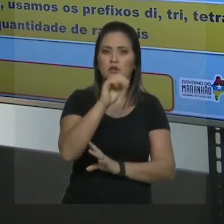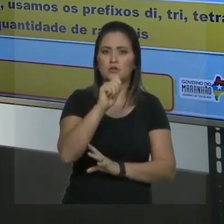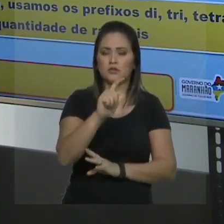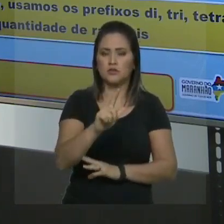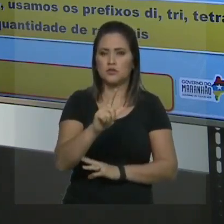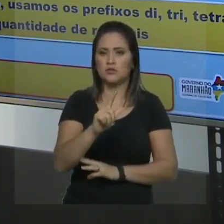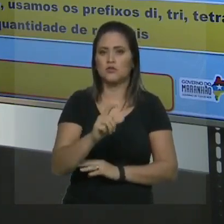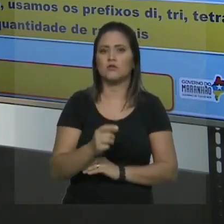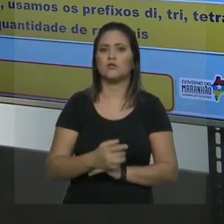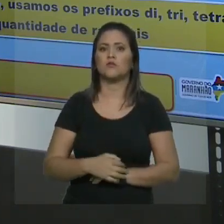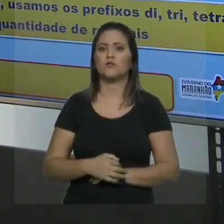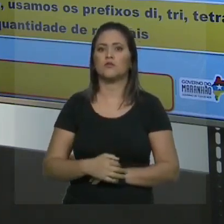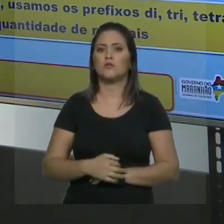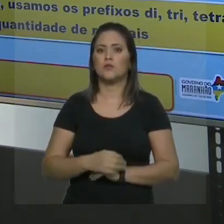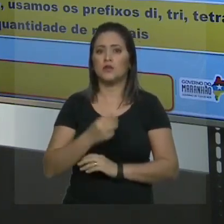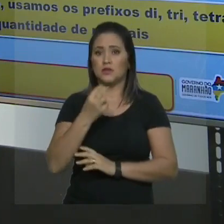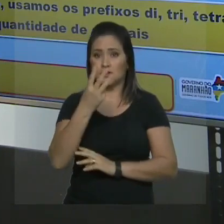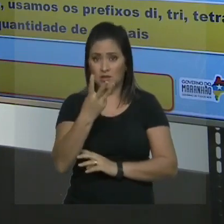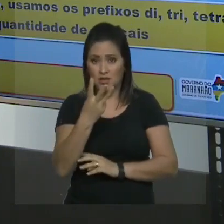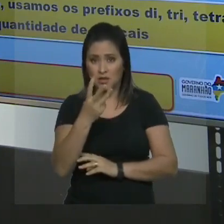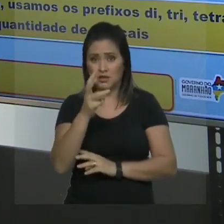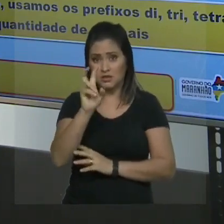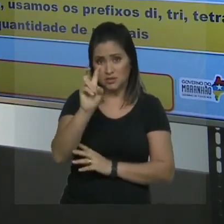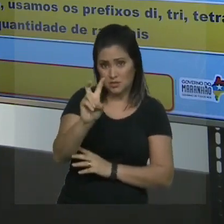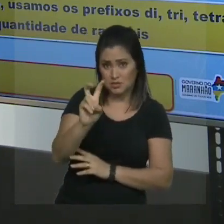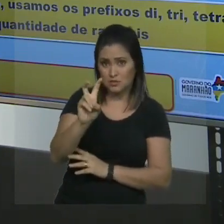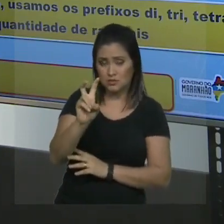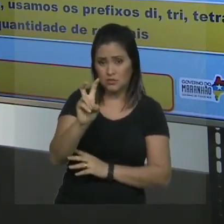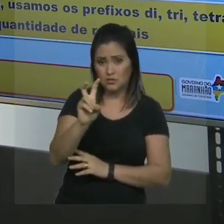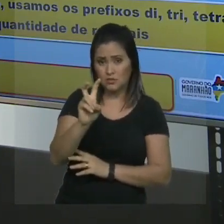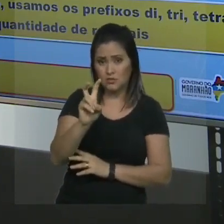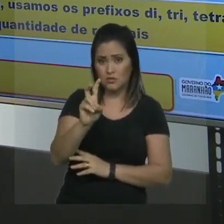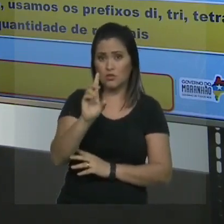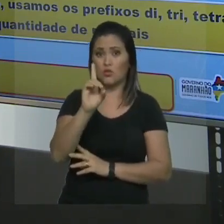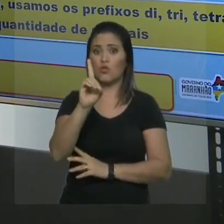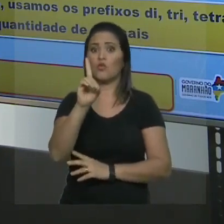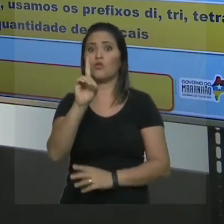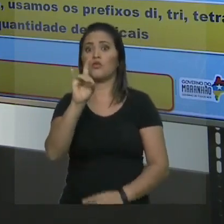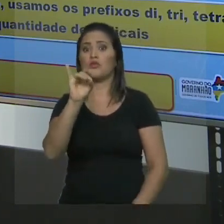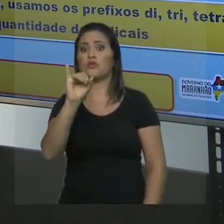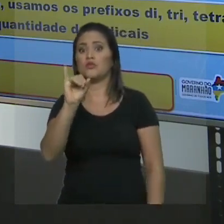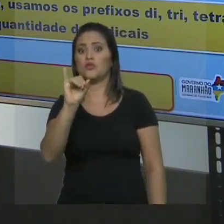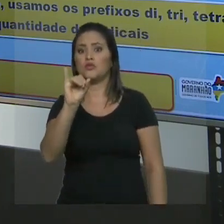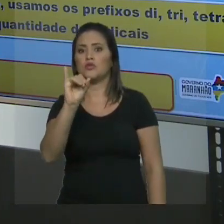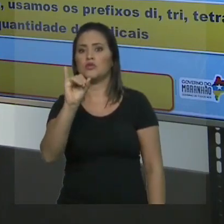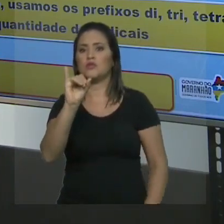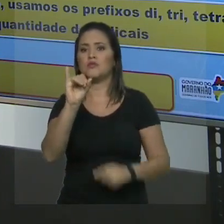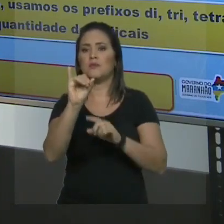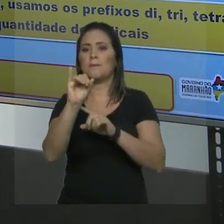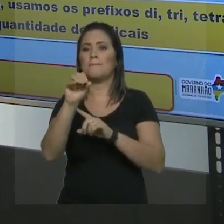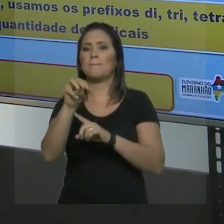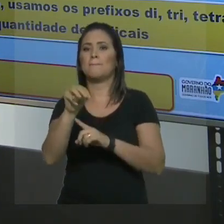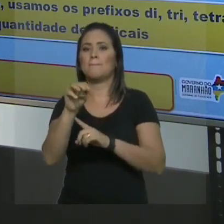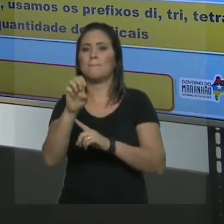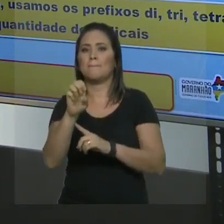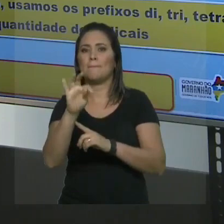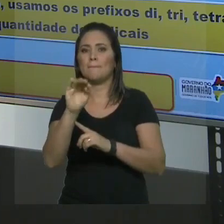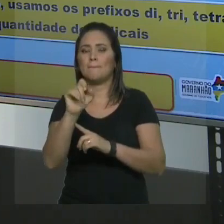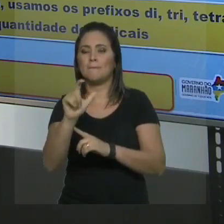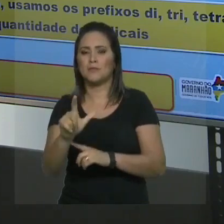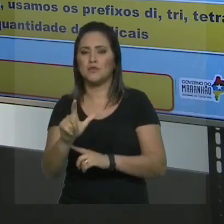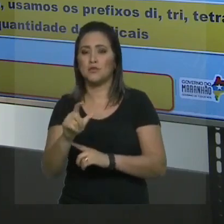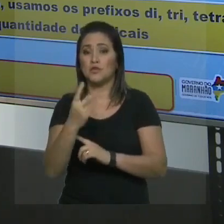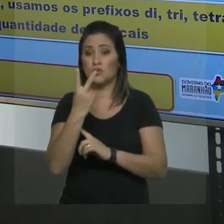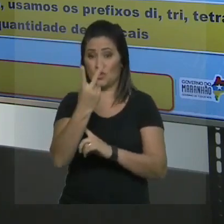5 metil, eu coloco 3, 5 de metil. Ok? Ou seja, tem